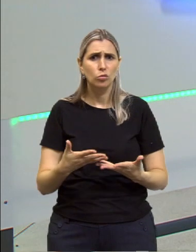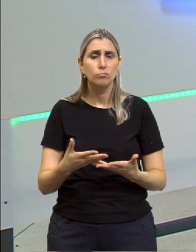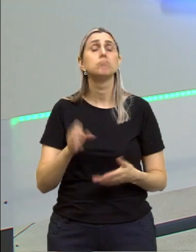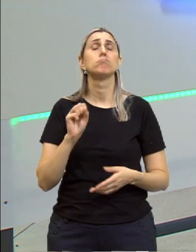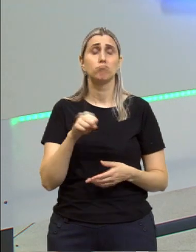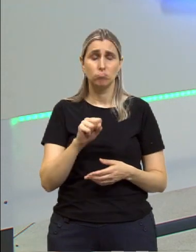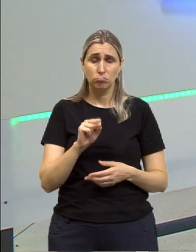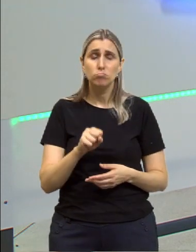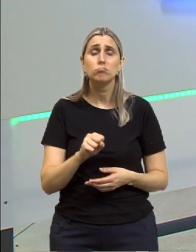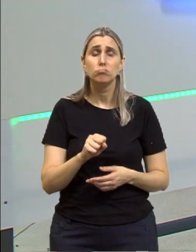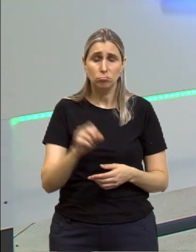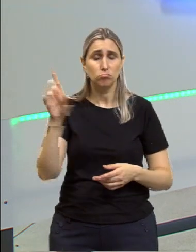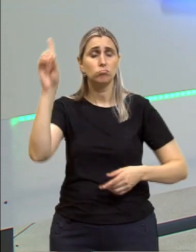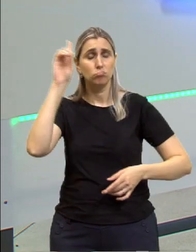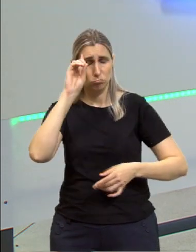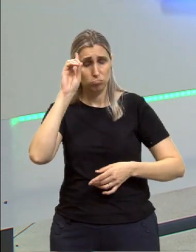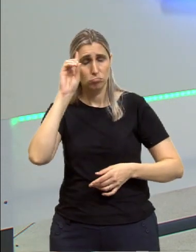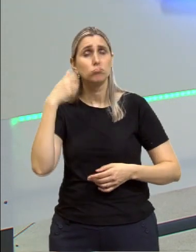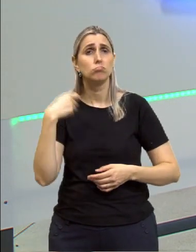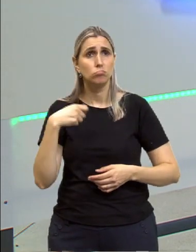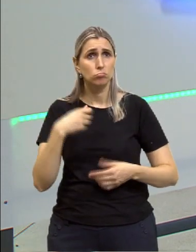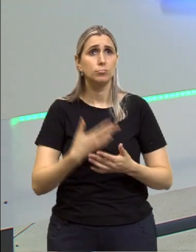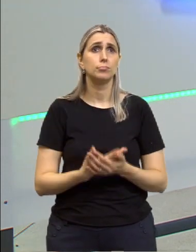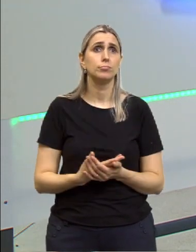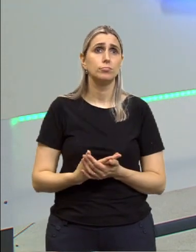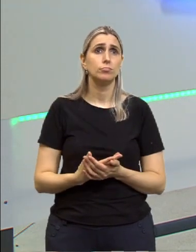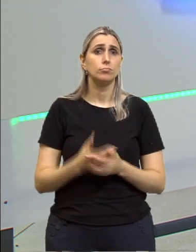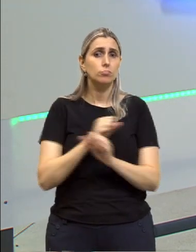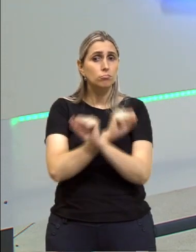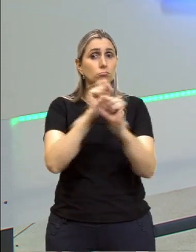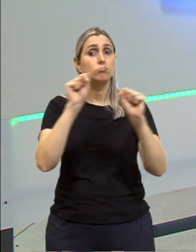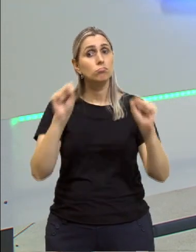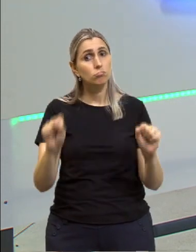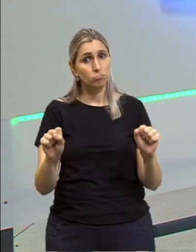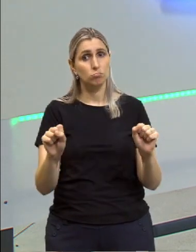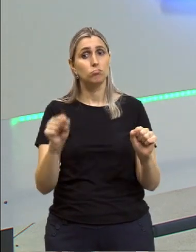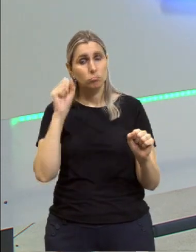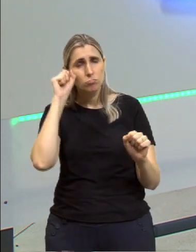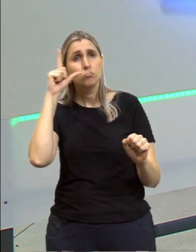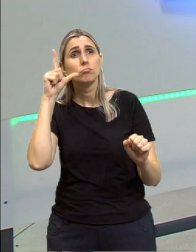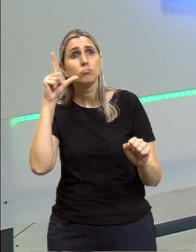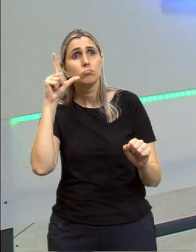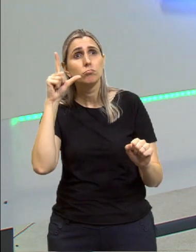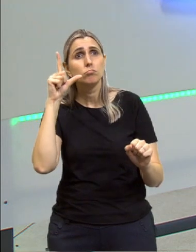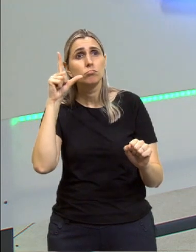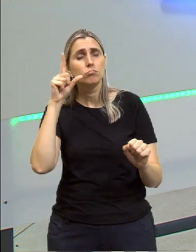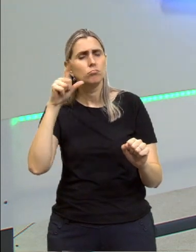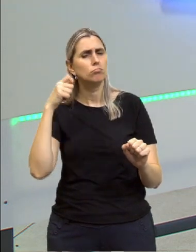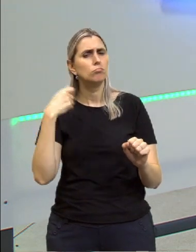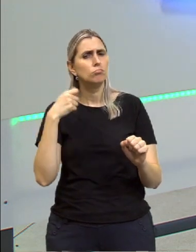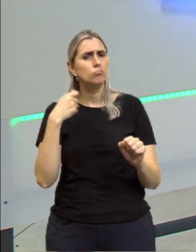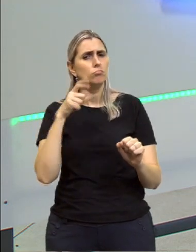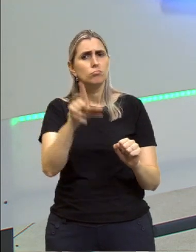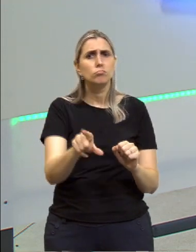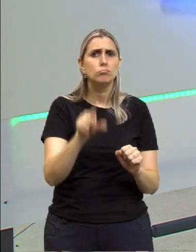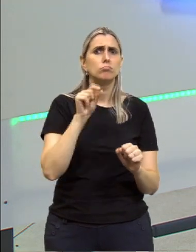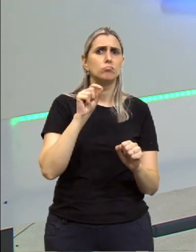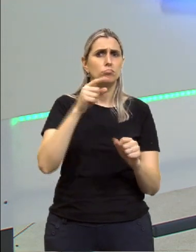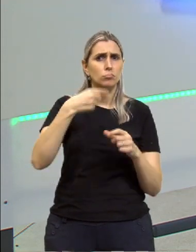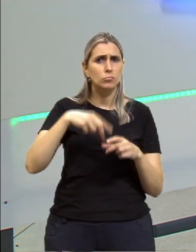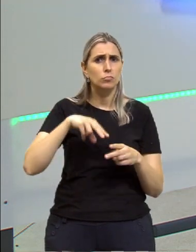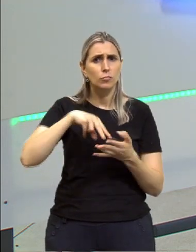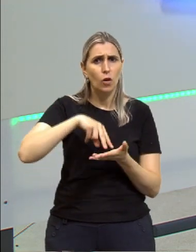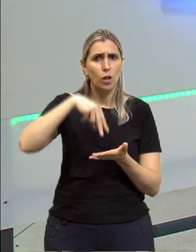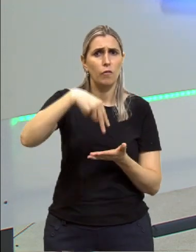Sim, no nosso dia a dia. Você, de manhã, ao levantar, abrir os olhos, você tem que tomar a decisão se vai